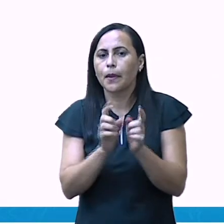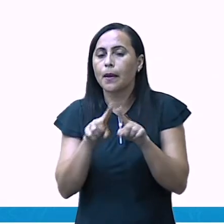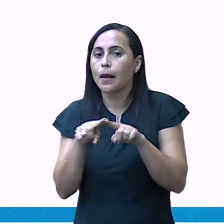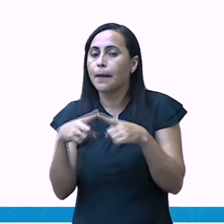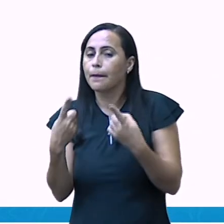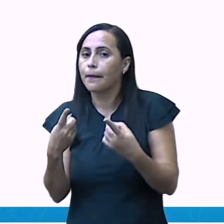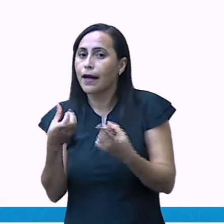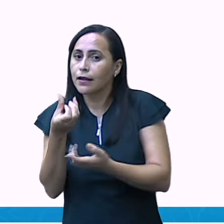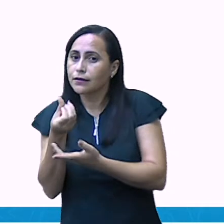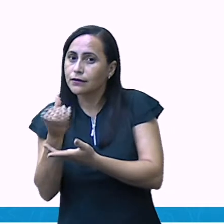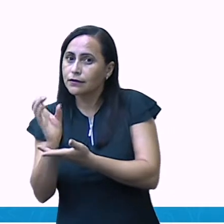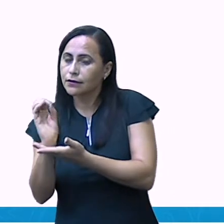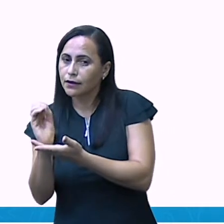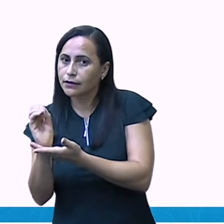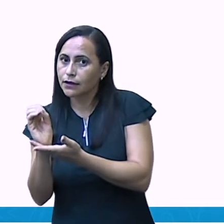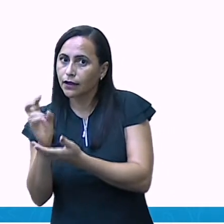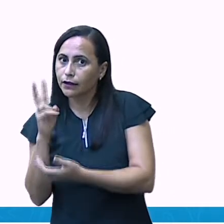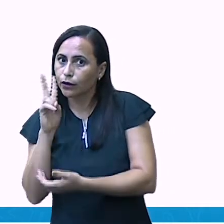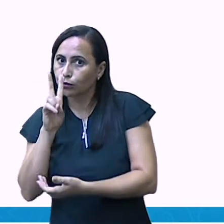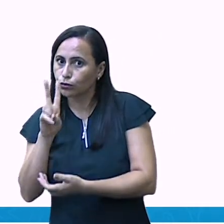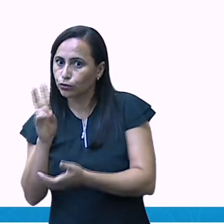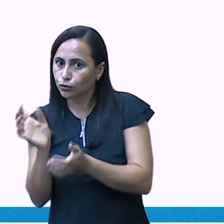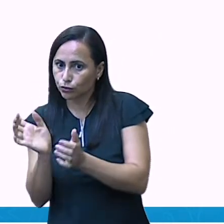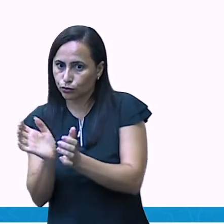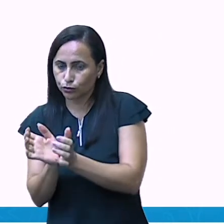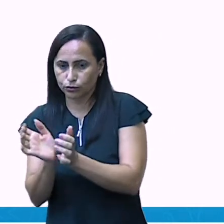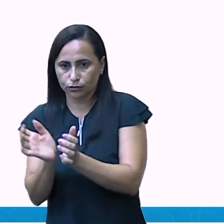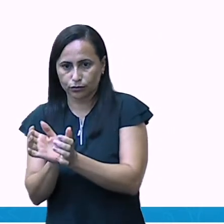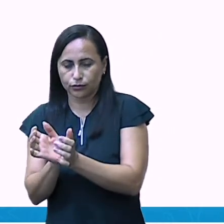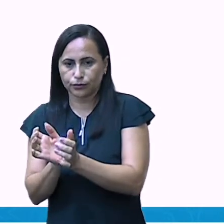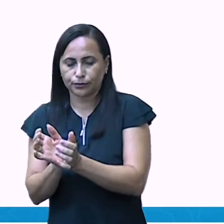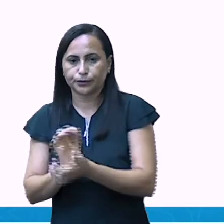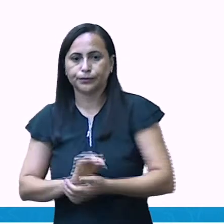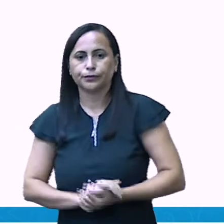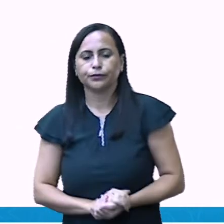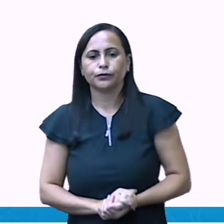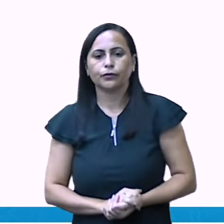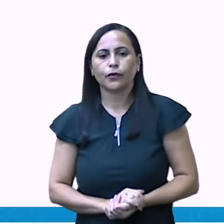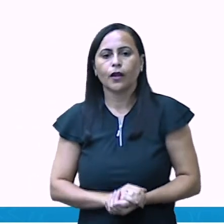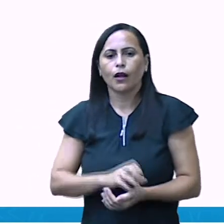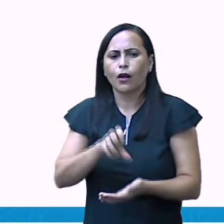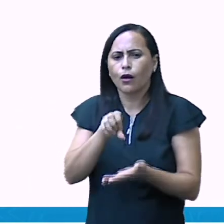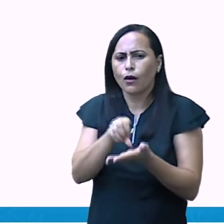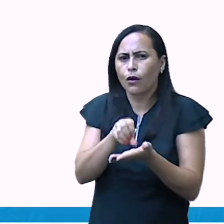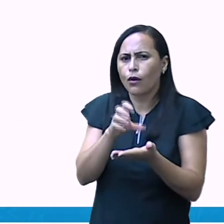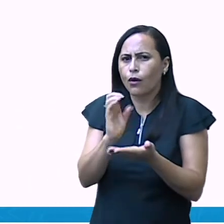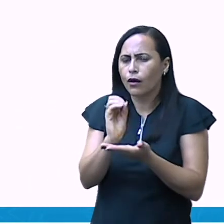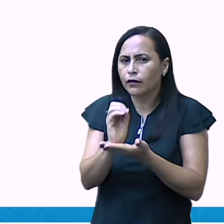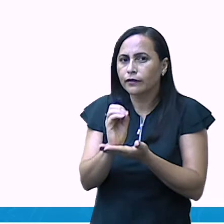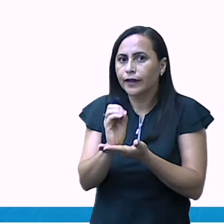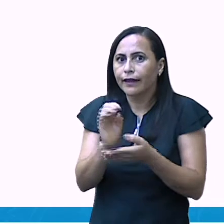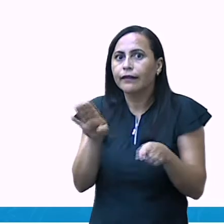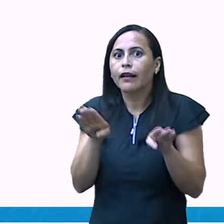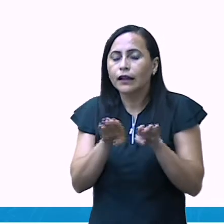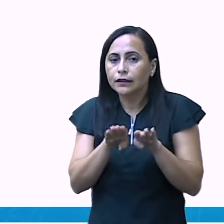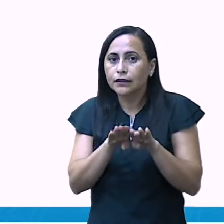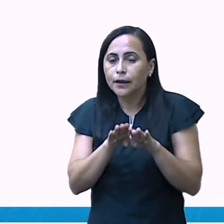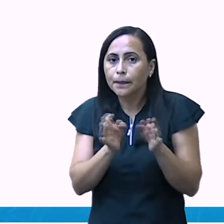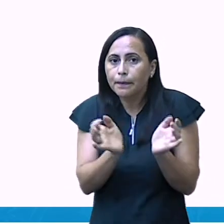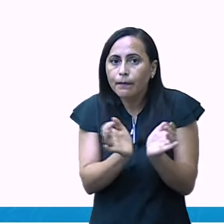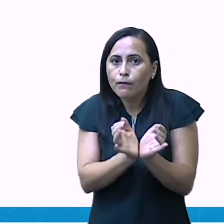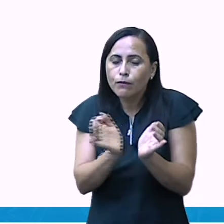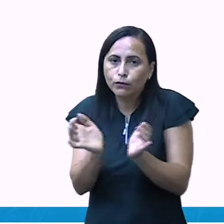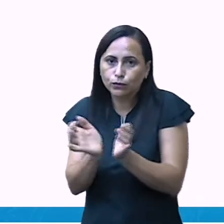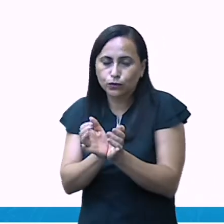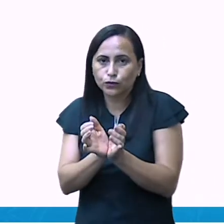olha lá, são duas ordens. Quando chega no número noventa, ainda são duas ordens. Mas depois